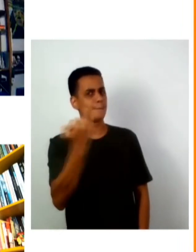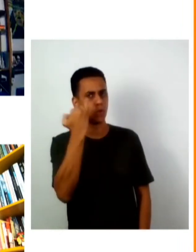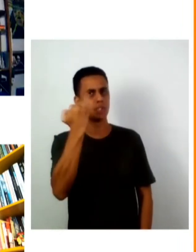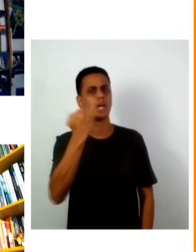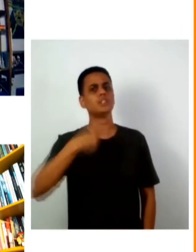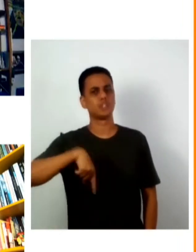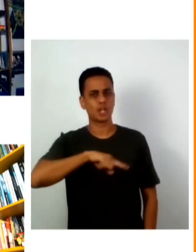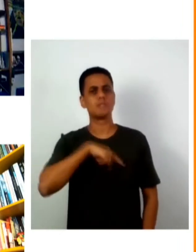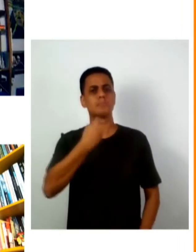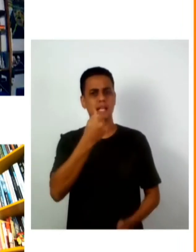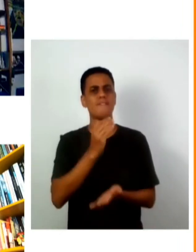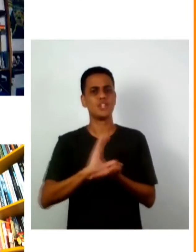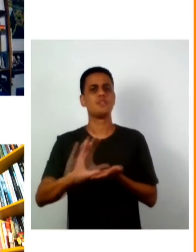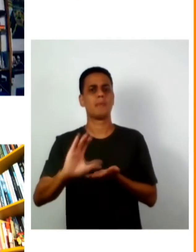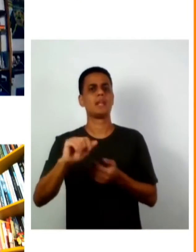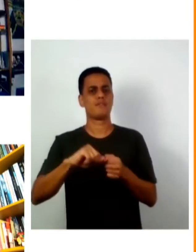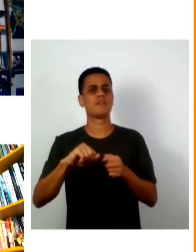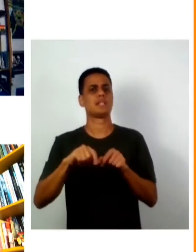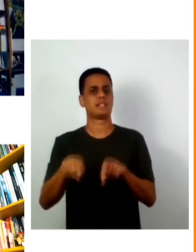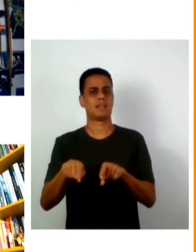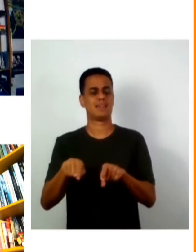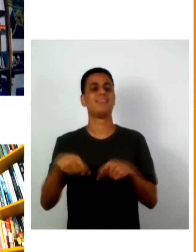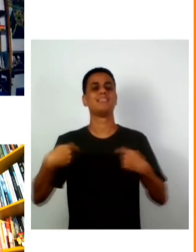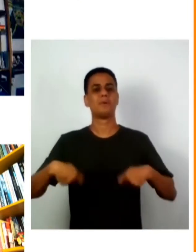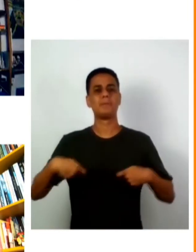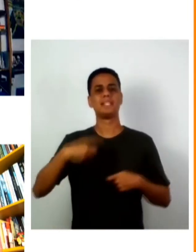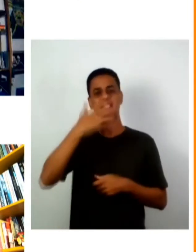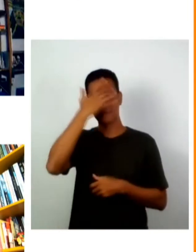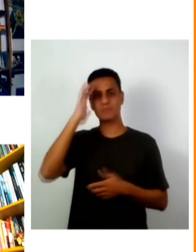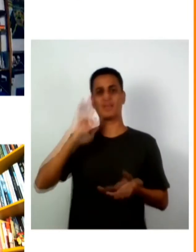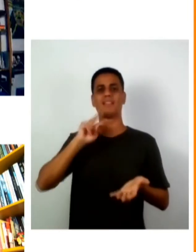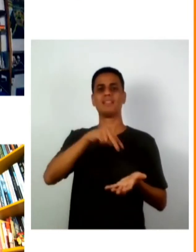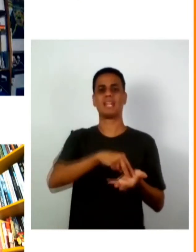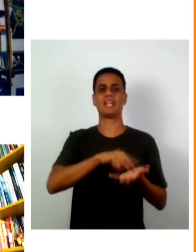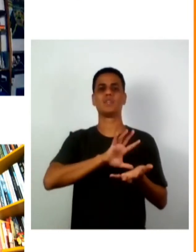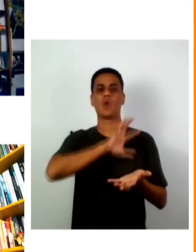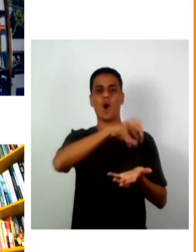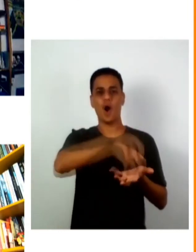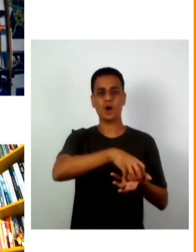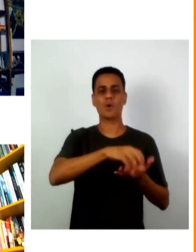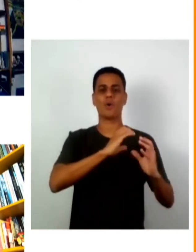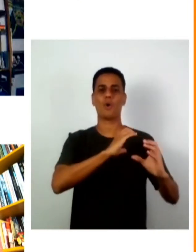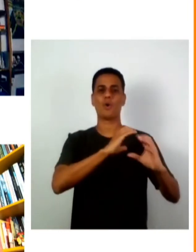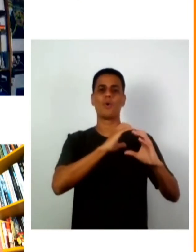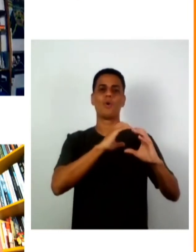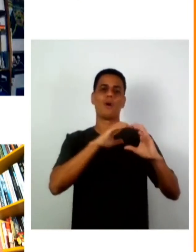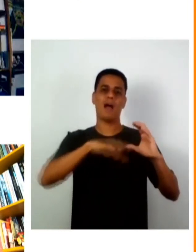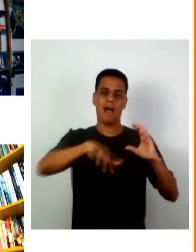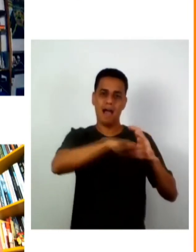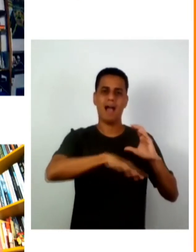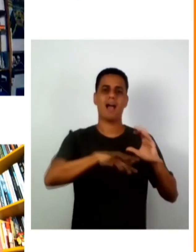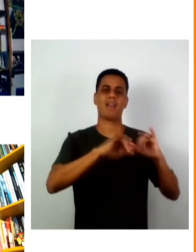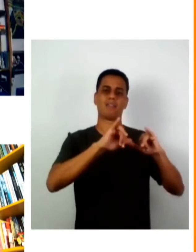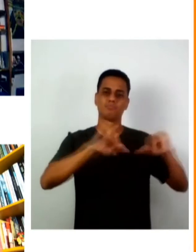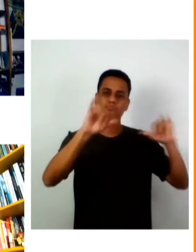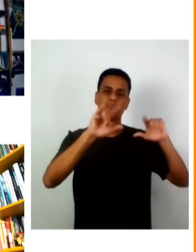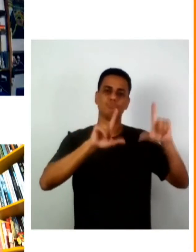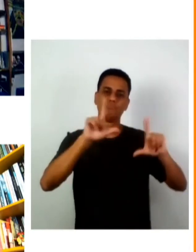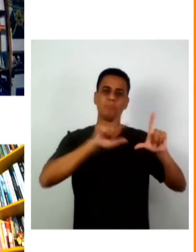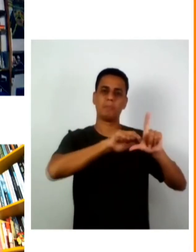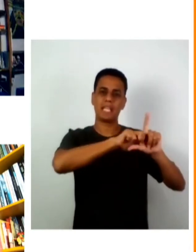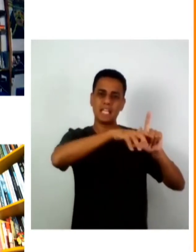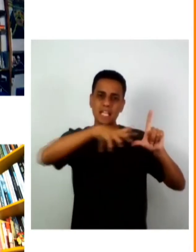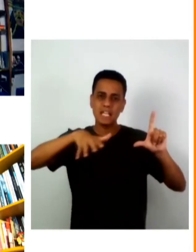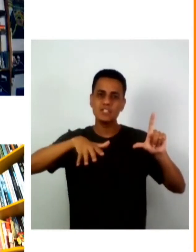ou a gente precisa ter essas pessoas dentro de veículos de comunicação para falar isso é importante a gente fazer esse movimento ou seja para que